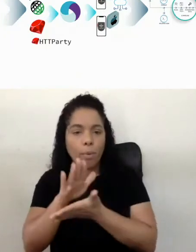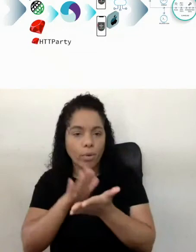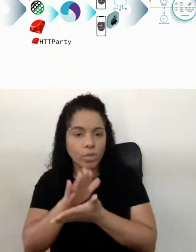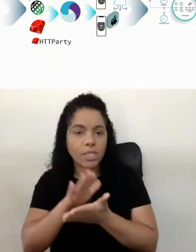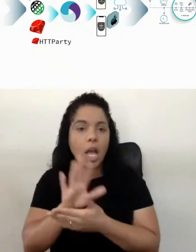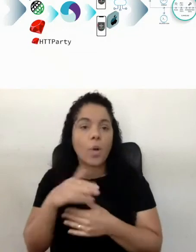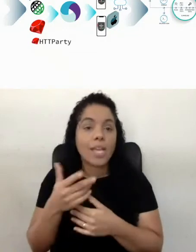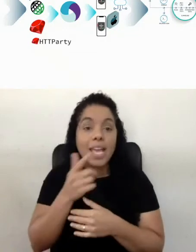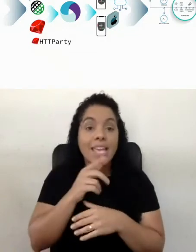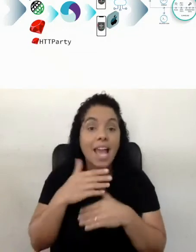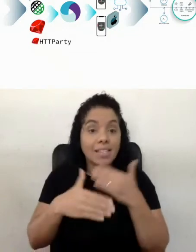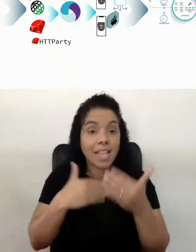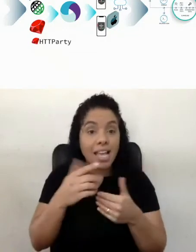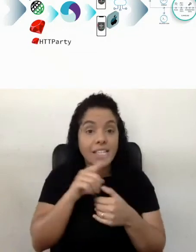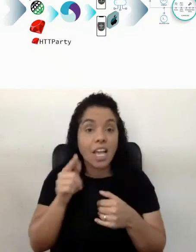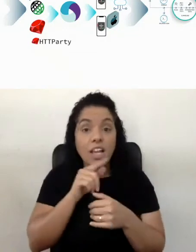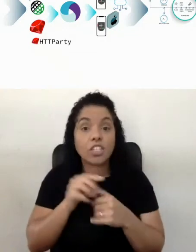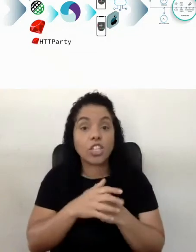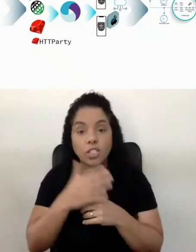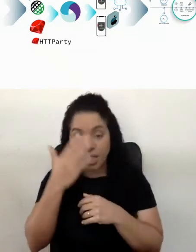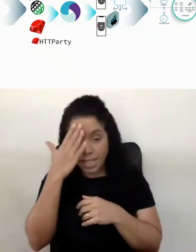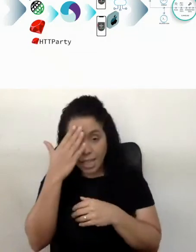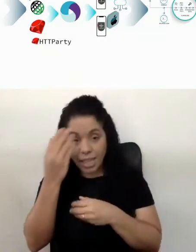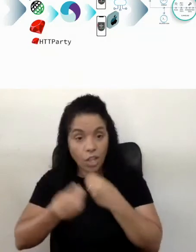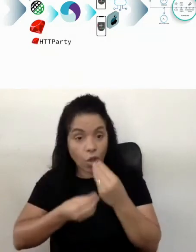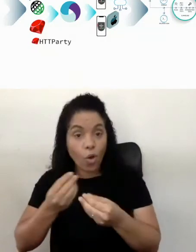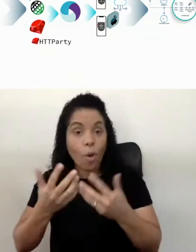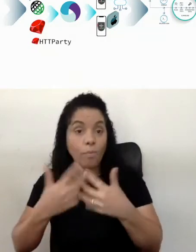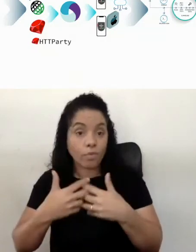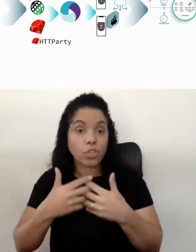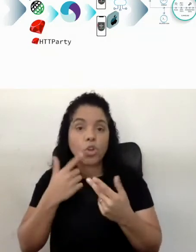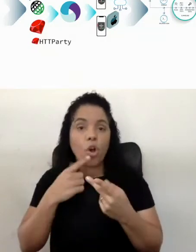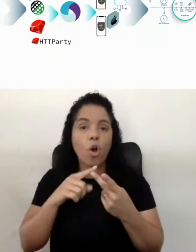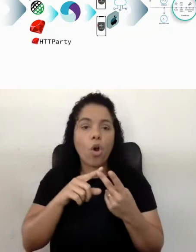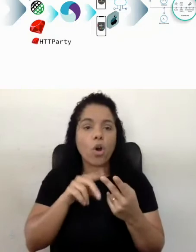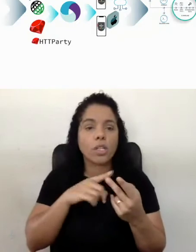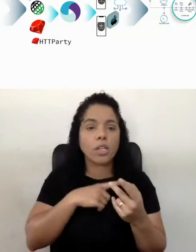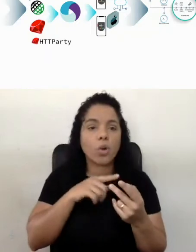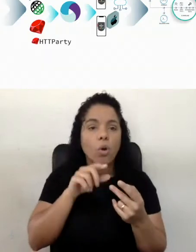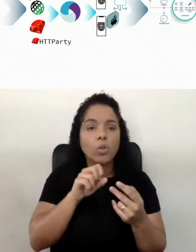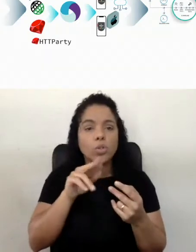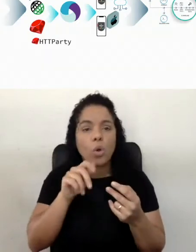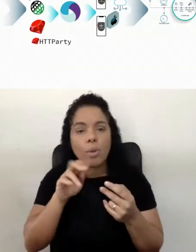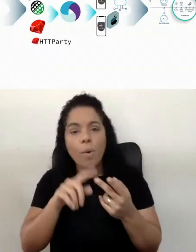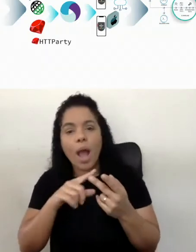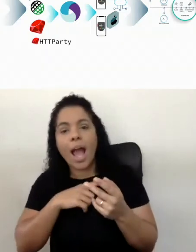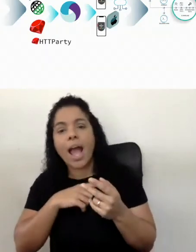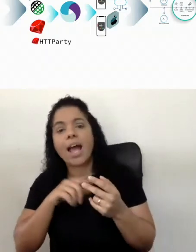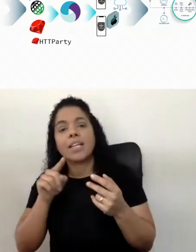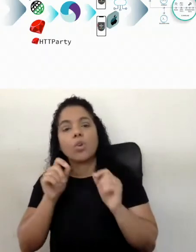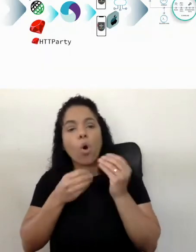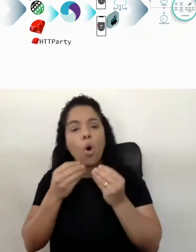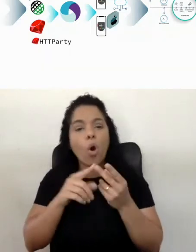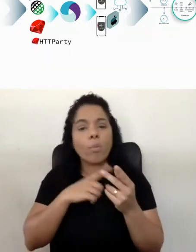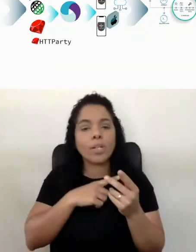e aí a gente, daí, a gente entendendo como que isso funciona com o SoPoA, entendendo como que funciona com o Swagger, e entendendo